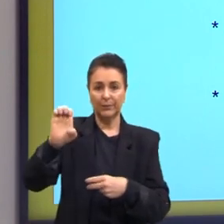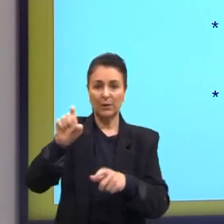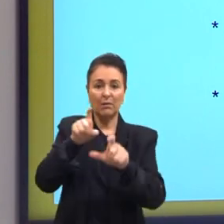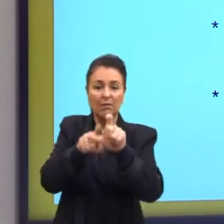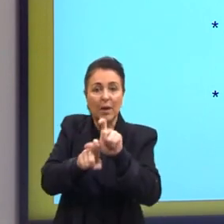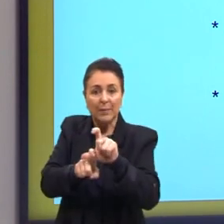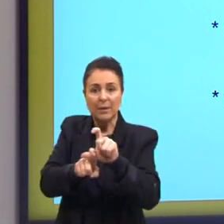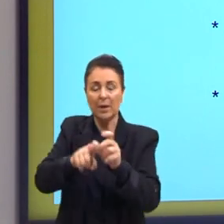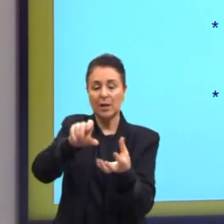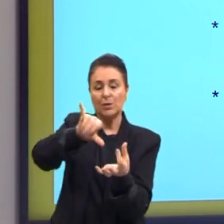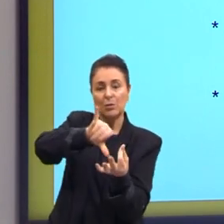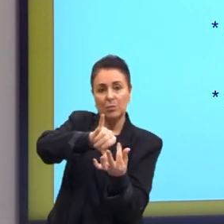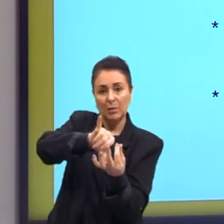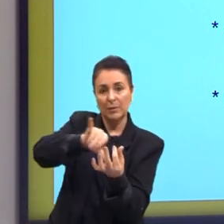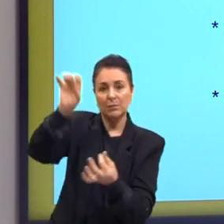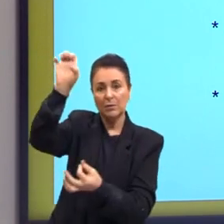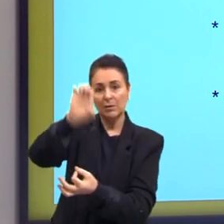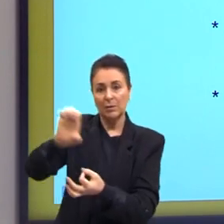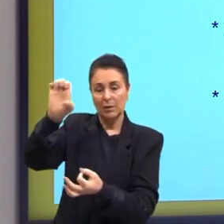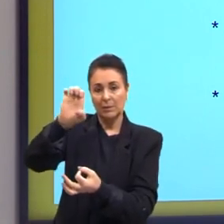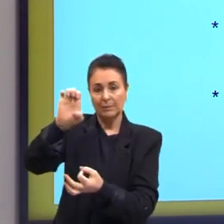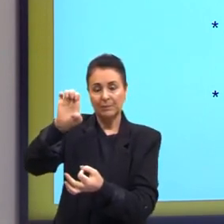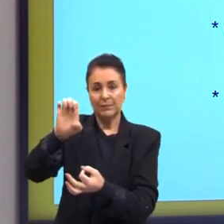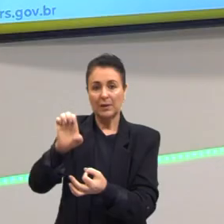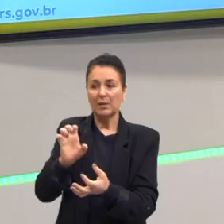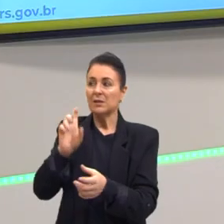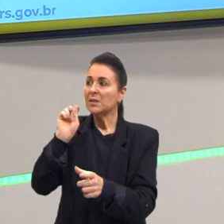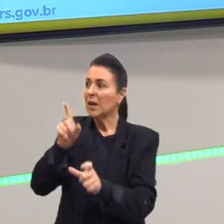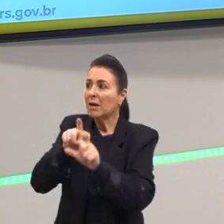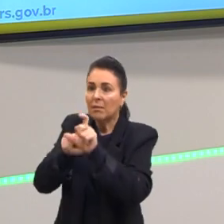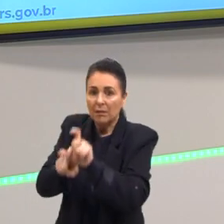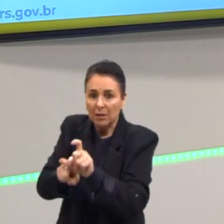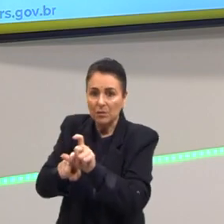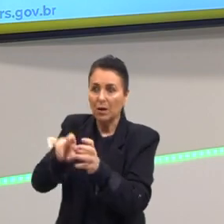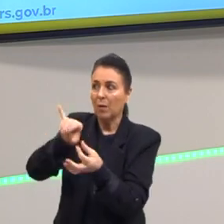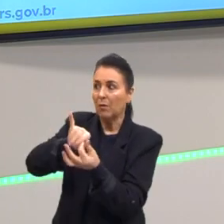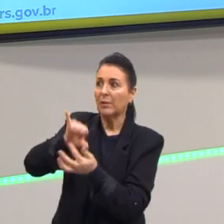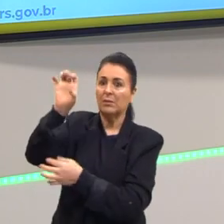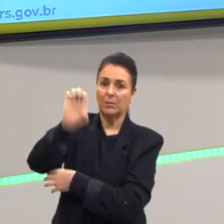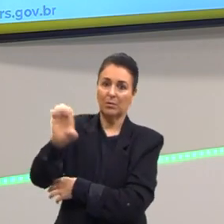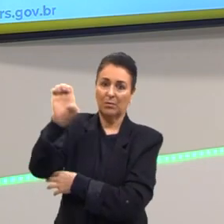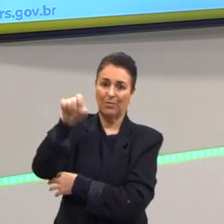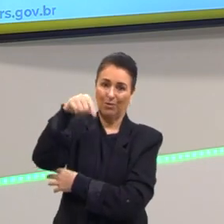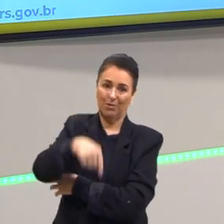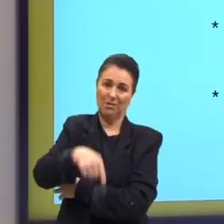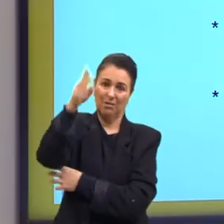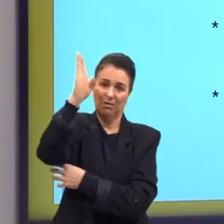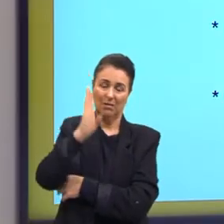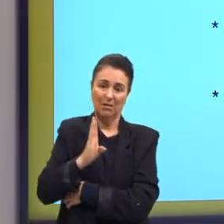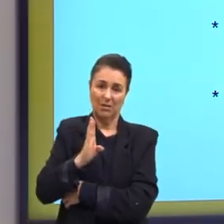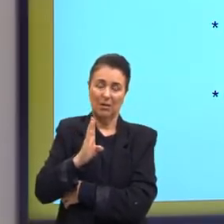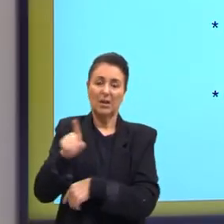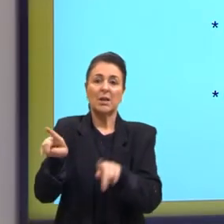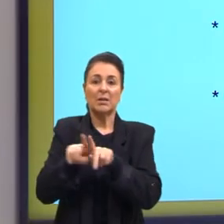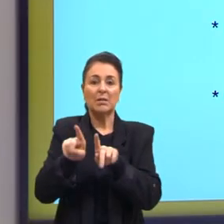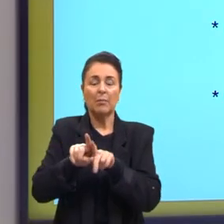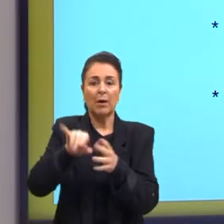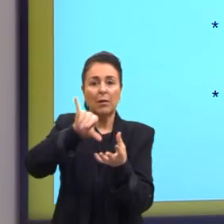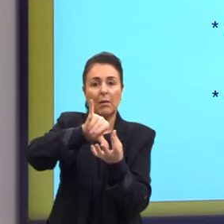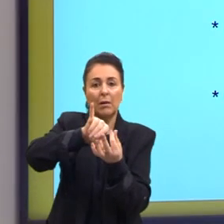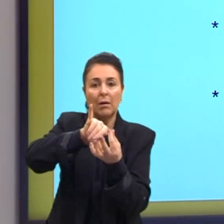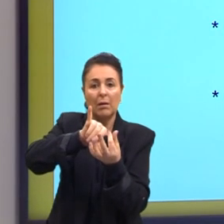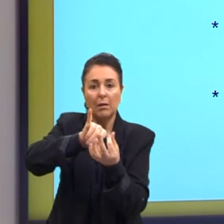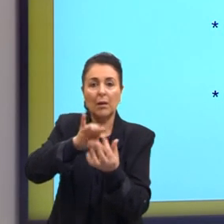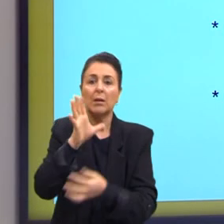uma sujeição dos países colonizados ao capitalismo europeu. E o capitalismo tardio no Brasil, ele também